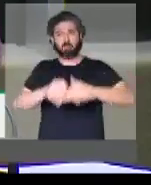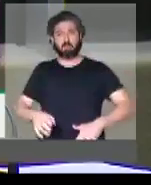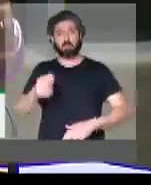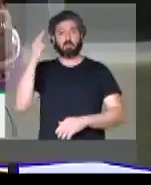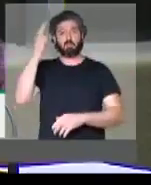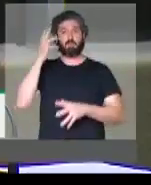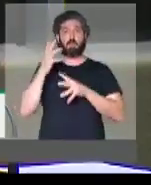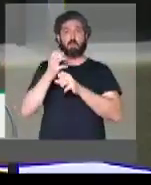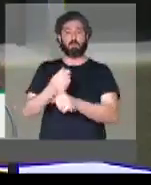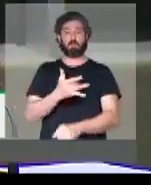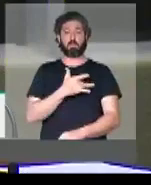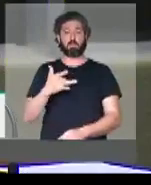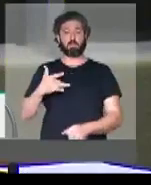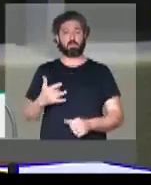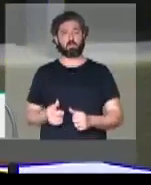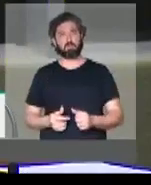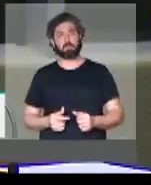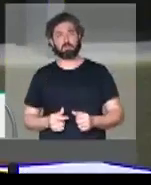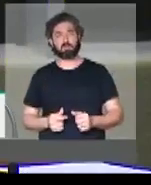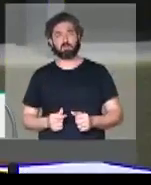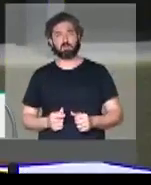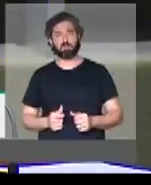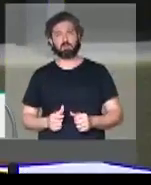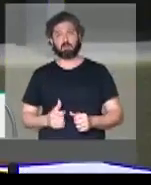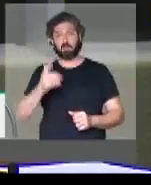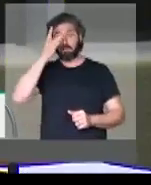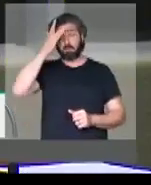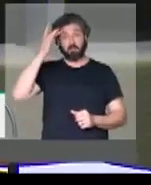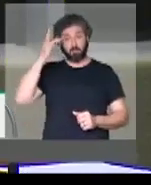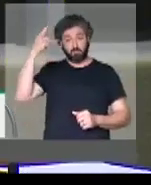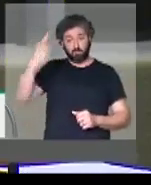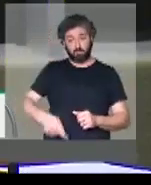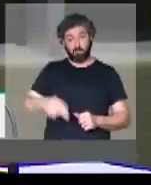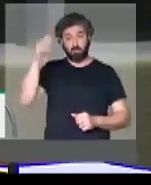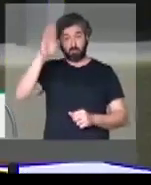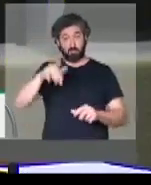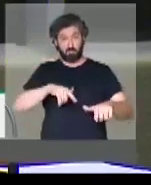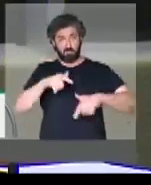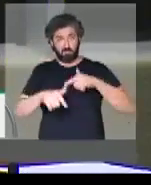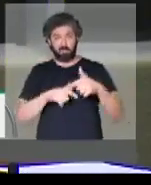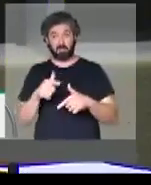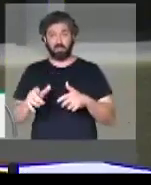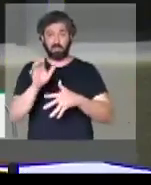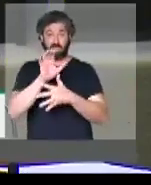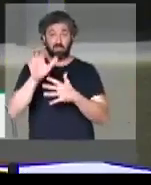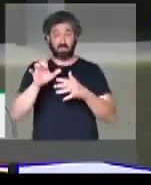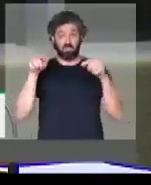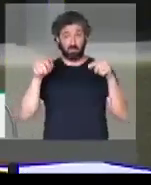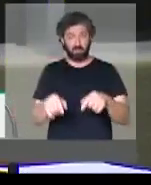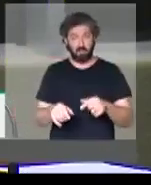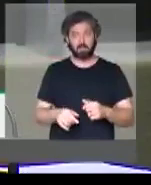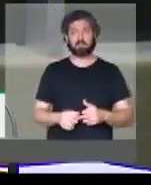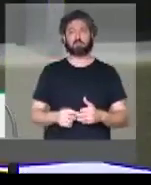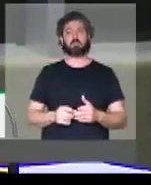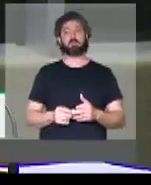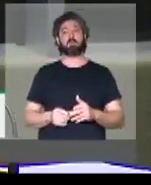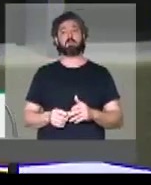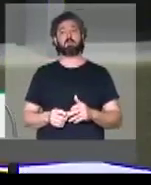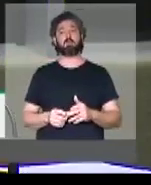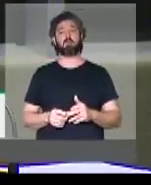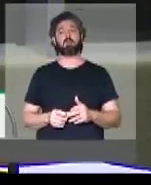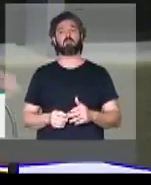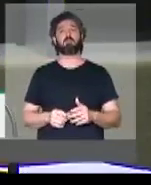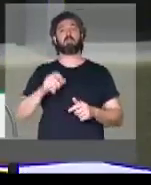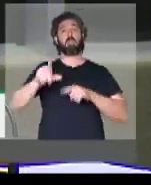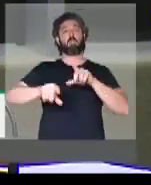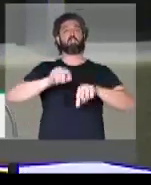irreparáveis da sua saúde. O trabalhador brasileiro, nesta categoria, teria que fazer